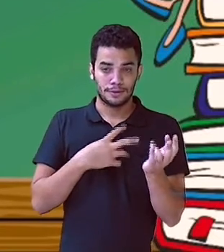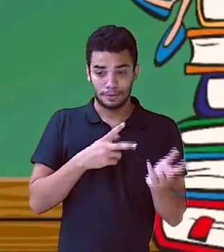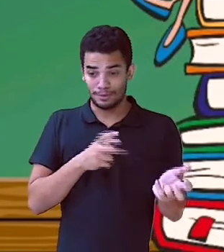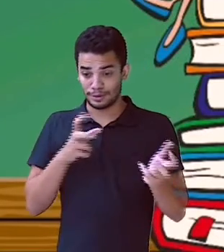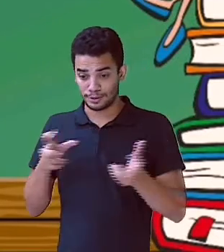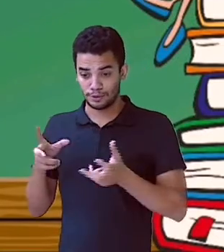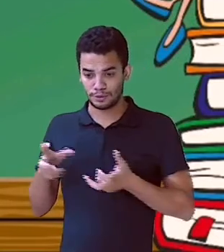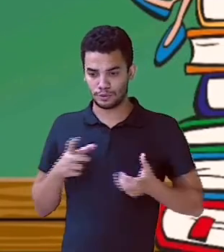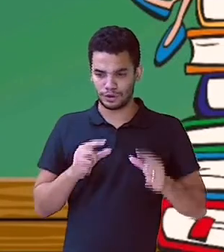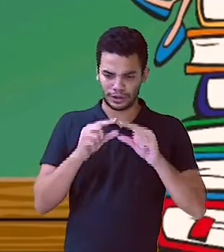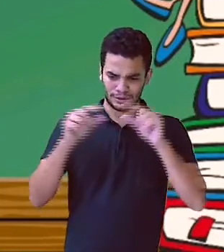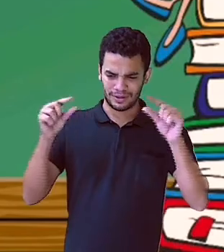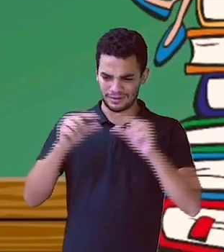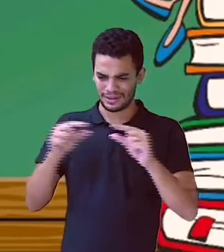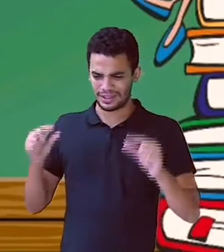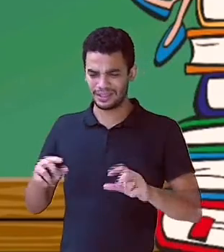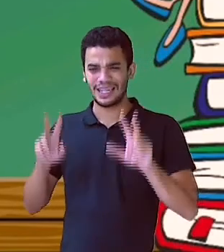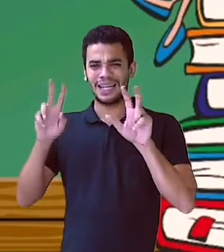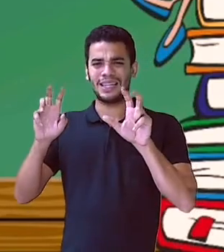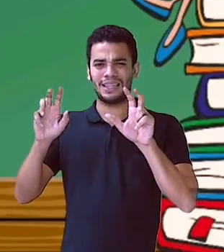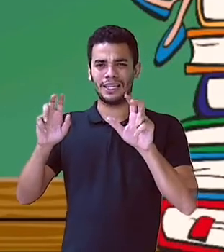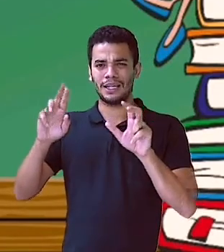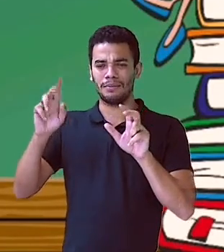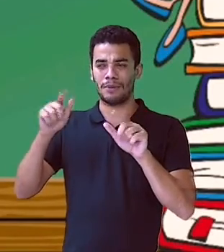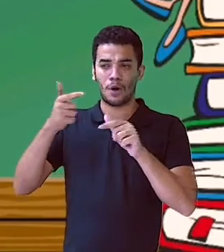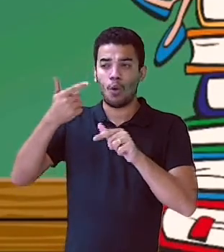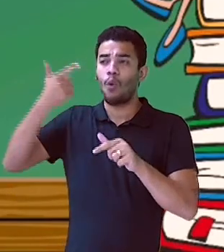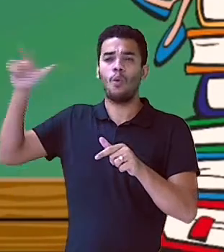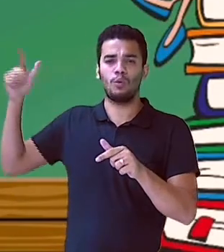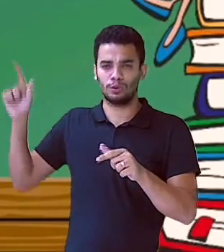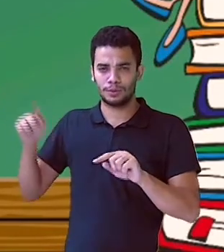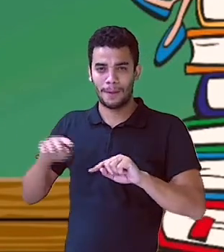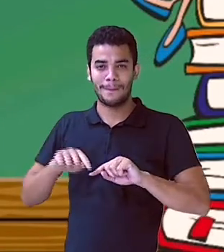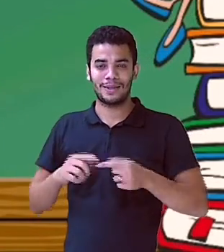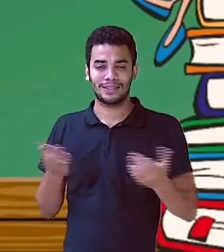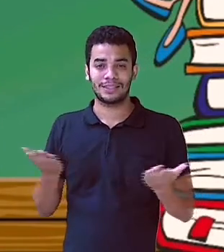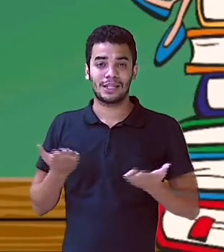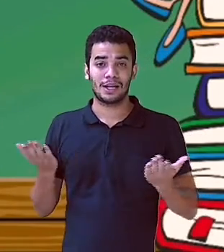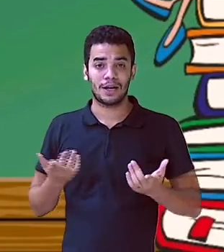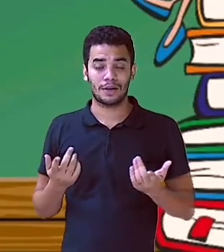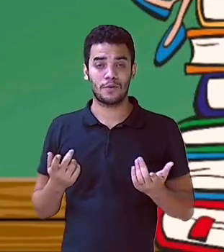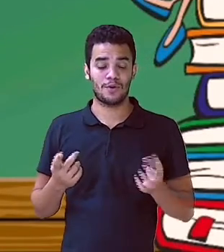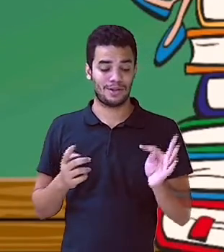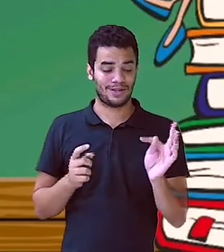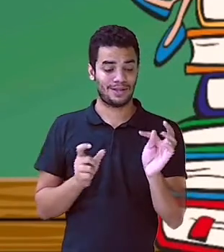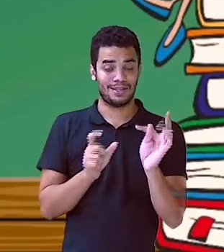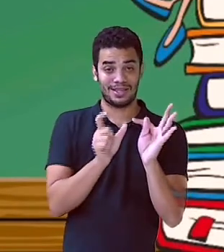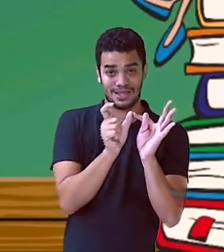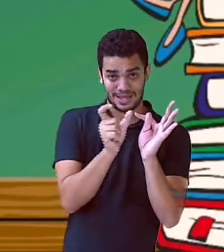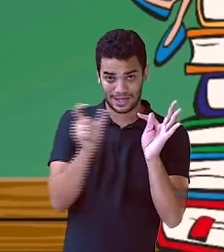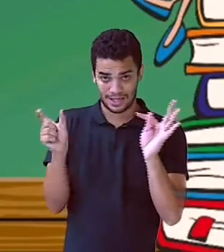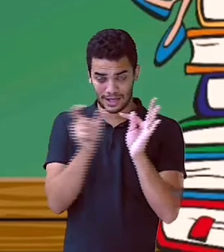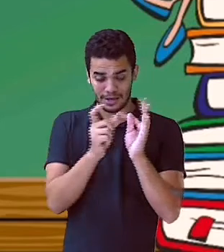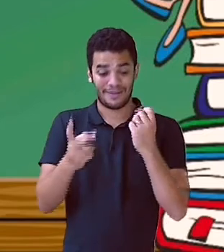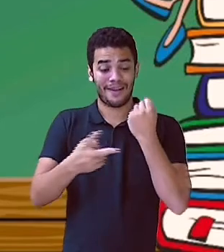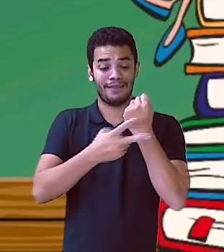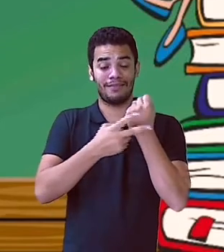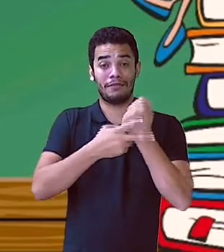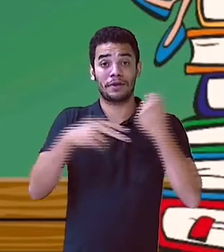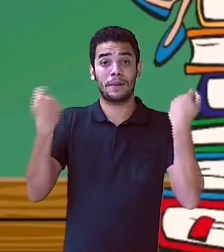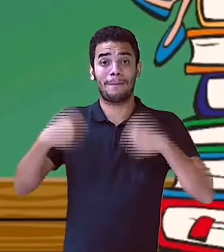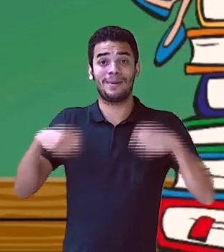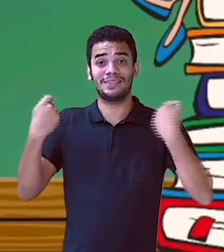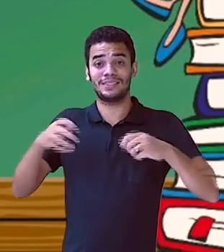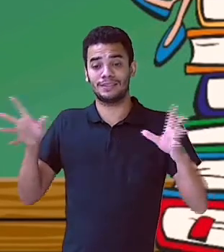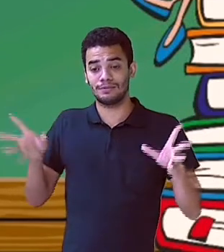preposição e é um outro assunto, mas nós vamos entender que transitivos são aqueles verbos que precisam de um complemento. Um exemplo